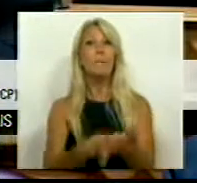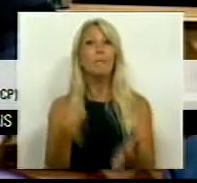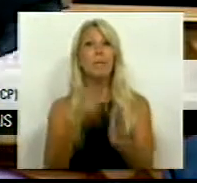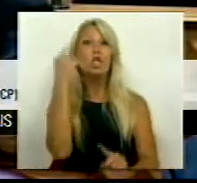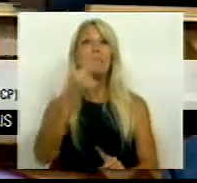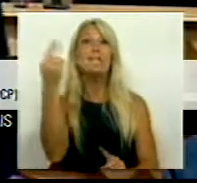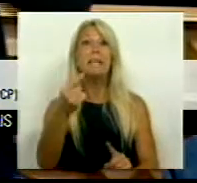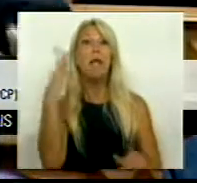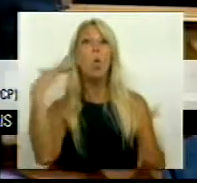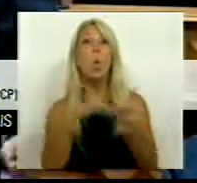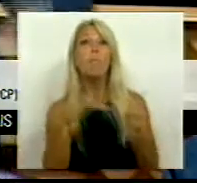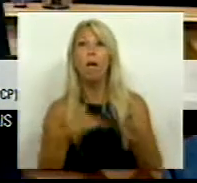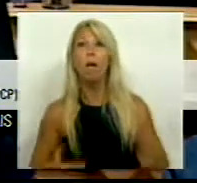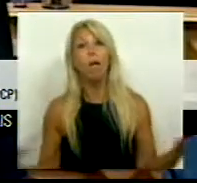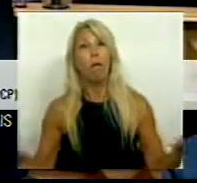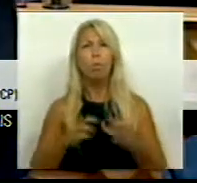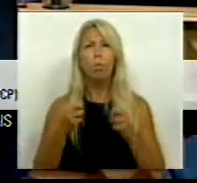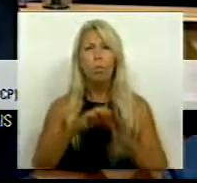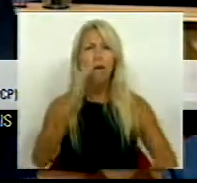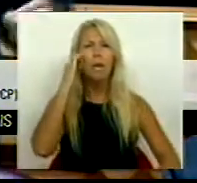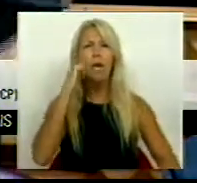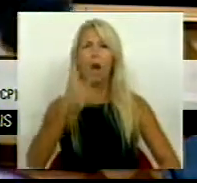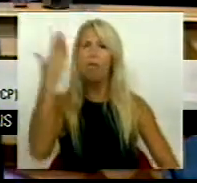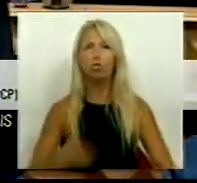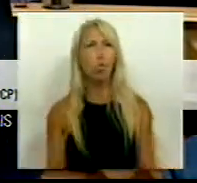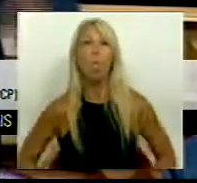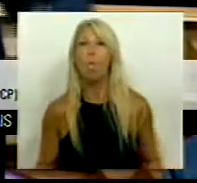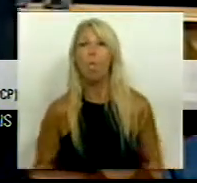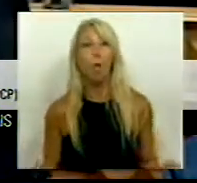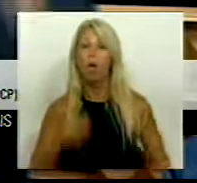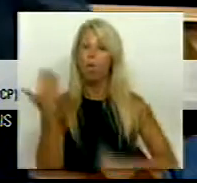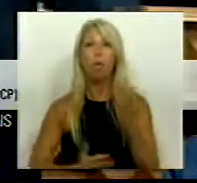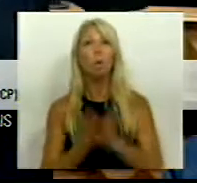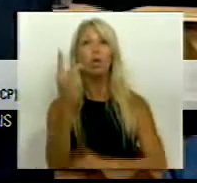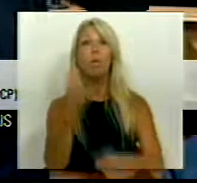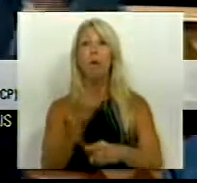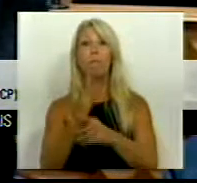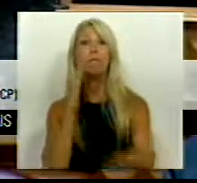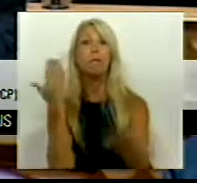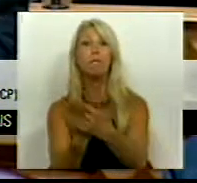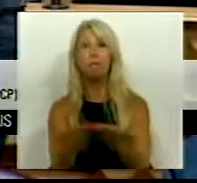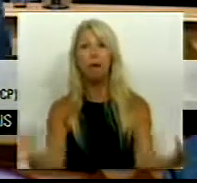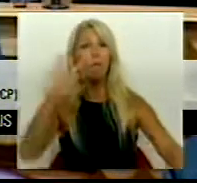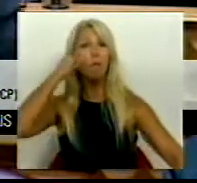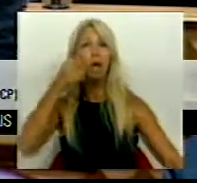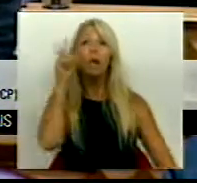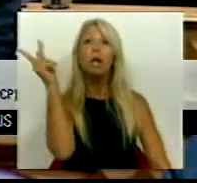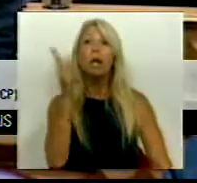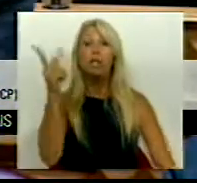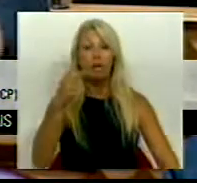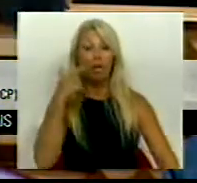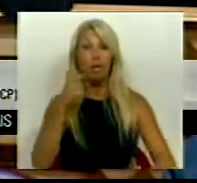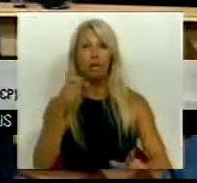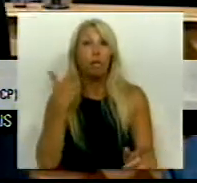conta é um problema gravíssimo, é uma injustiça inqualificável que continua a assombrar a vida das micro, pequenas e médias